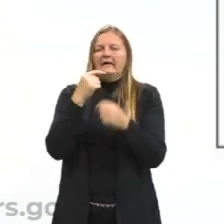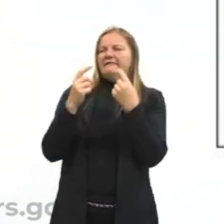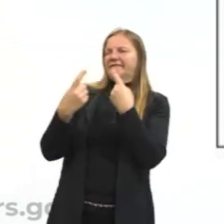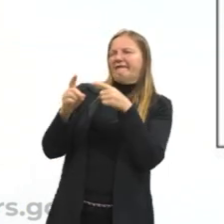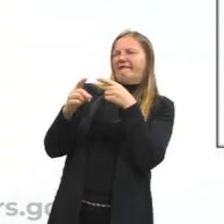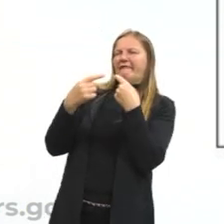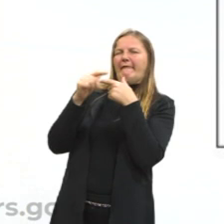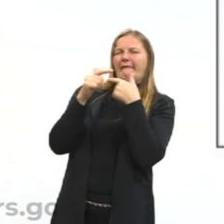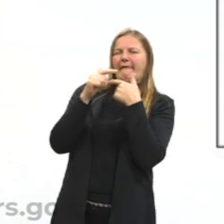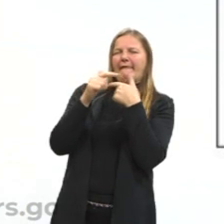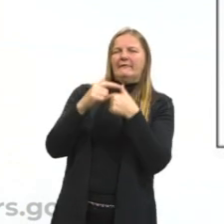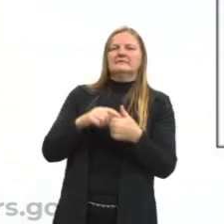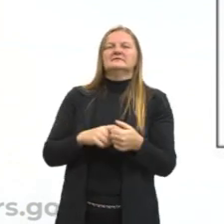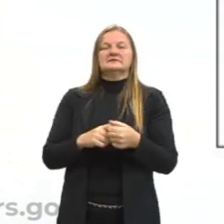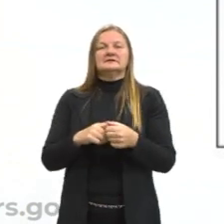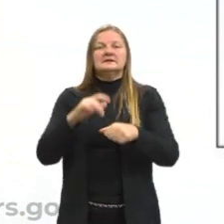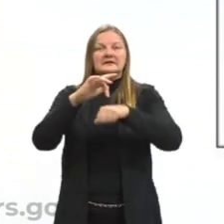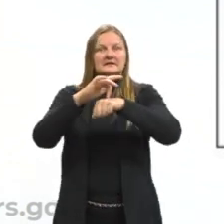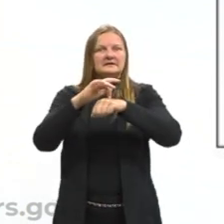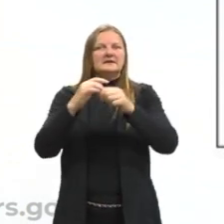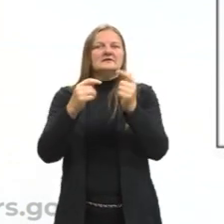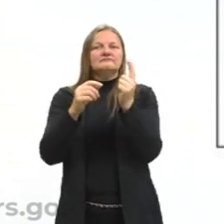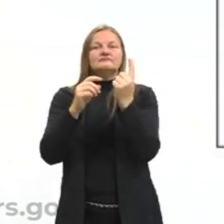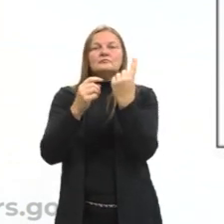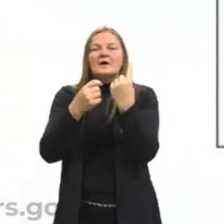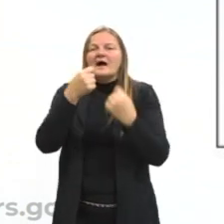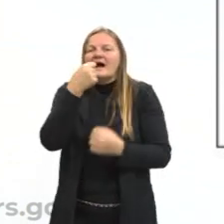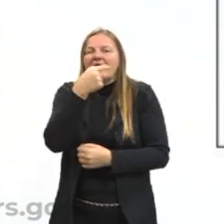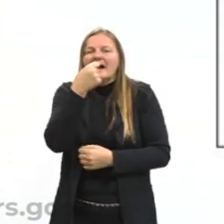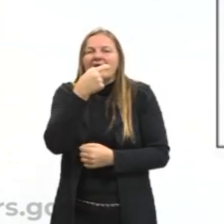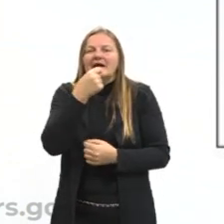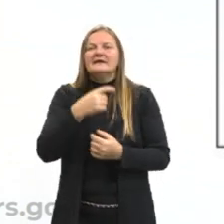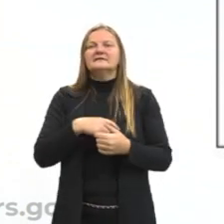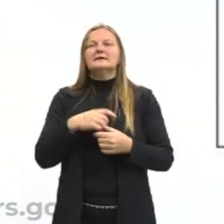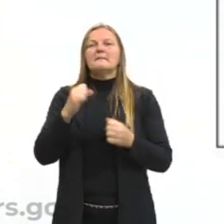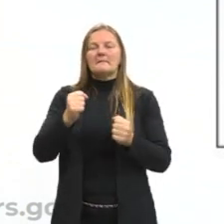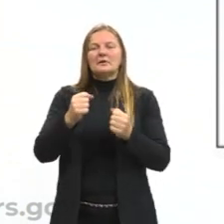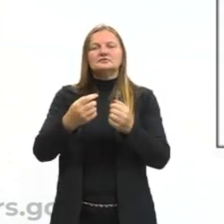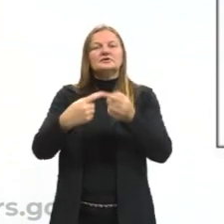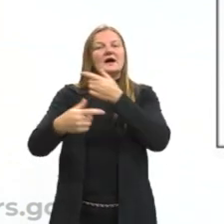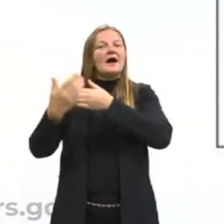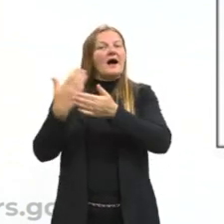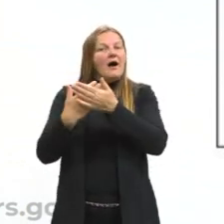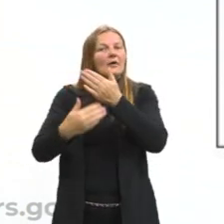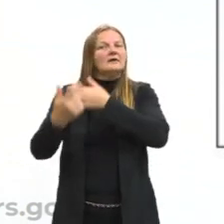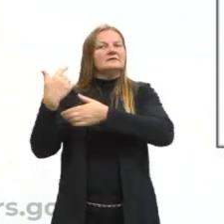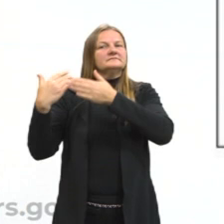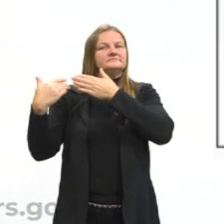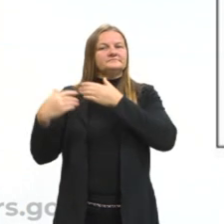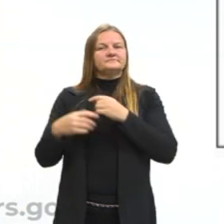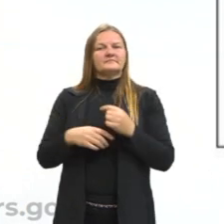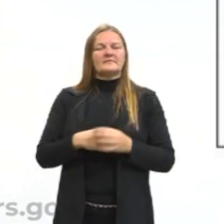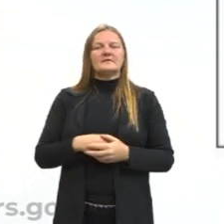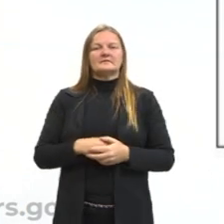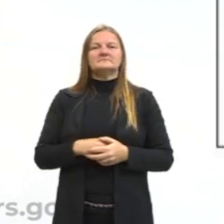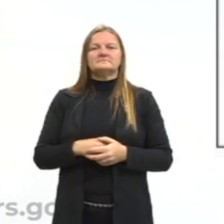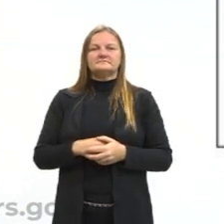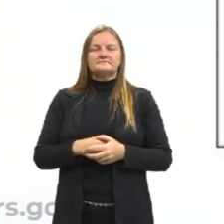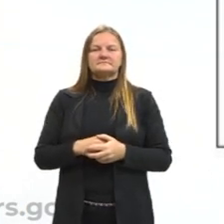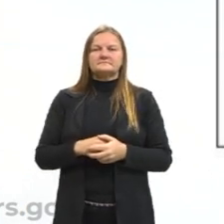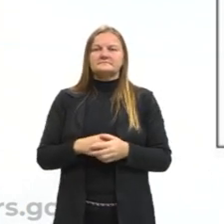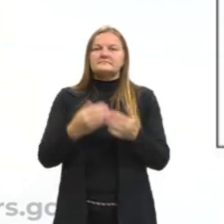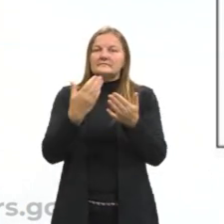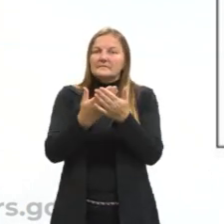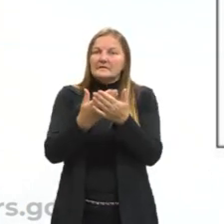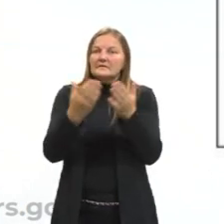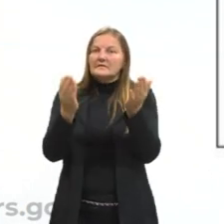Então se vocês quiserem saber um pouquinho mais sobre isso, vocês retomam então lá aquela nossa aula. Aqui eu